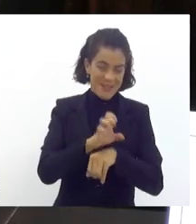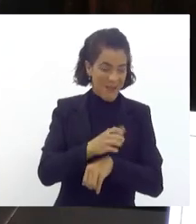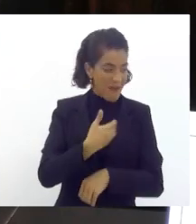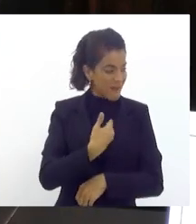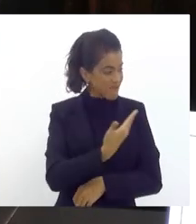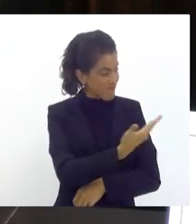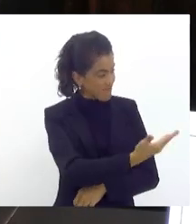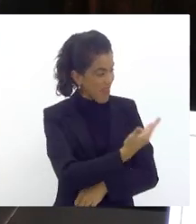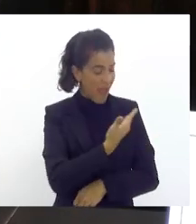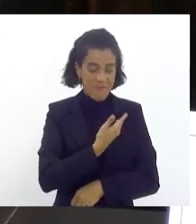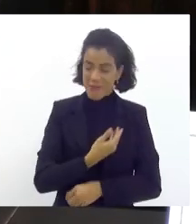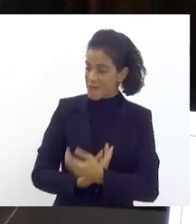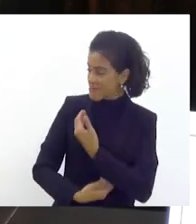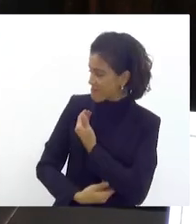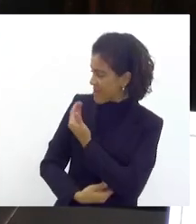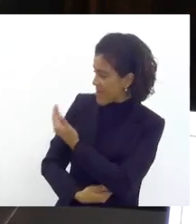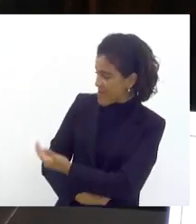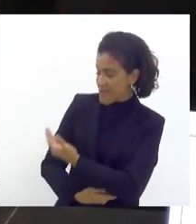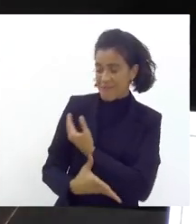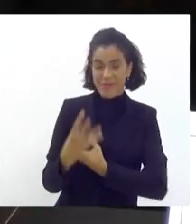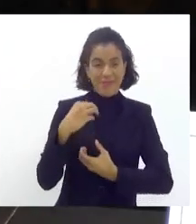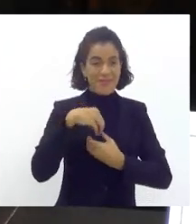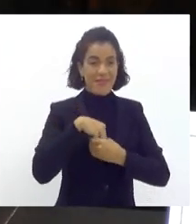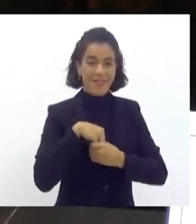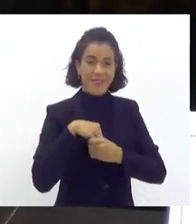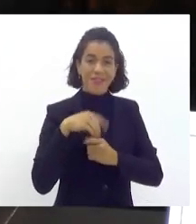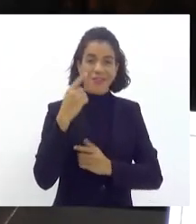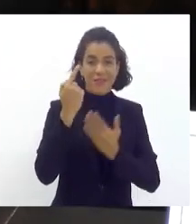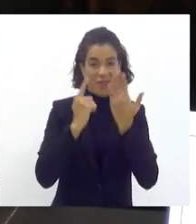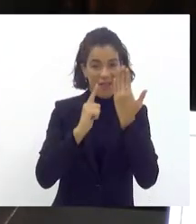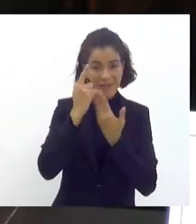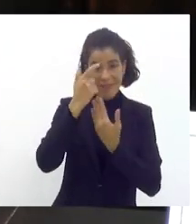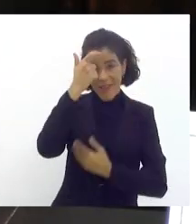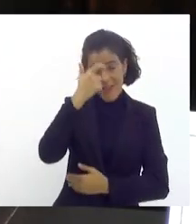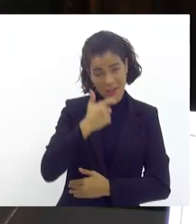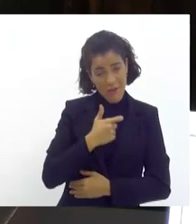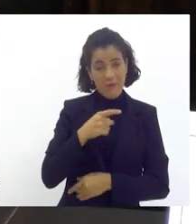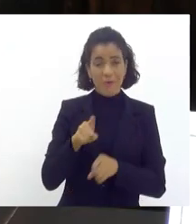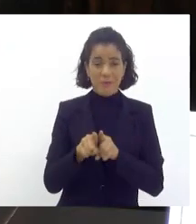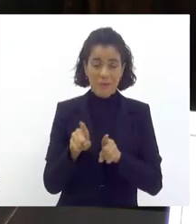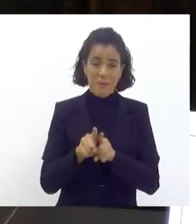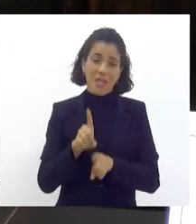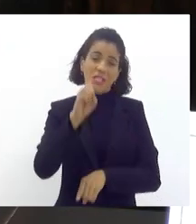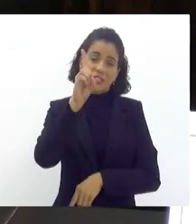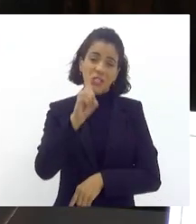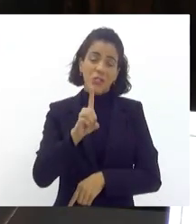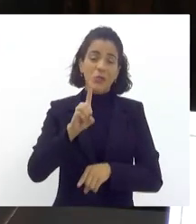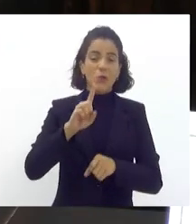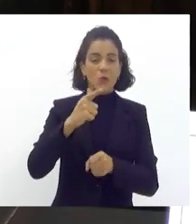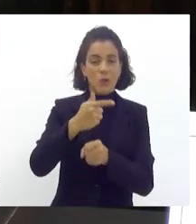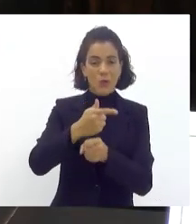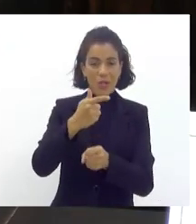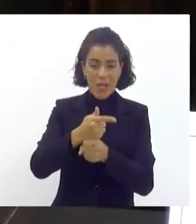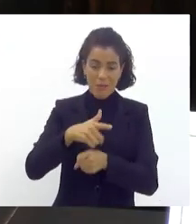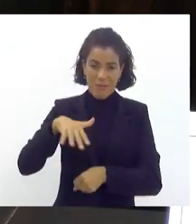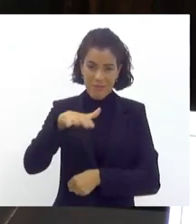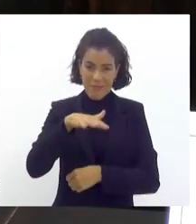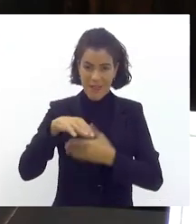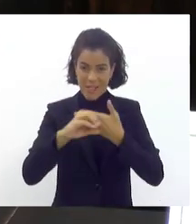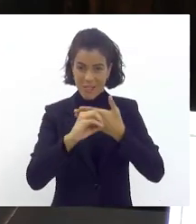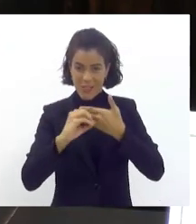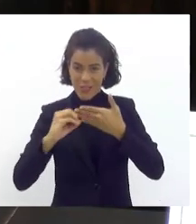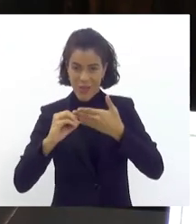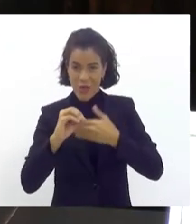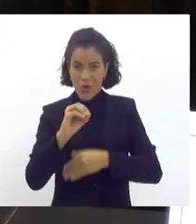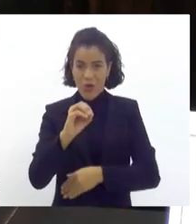amigos que eu construí dentro do carnaval eu como dirigente também de uma escola de samba da zona oeste do Rio de Janeiro fico